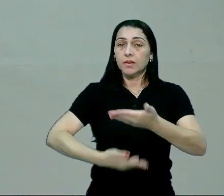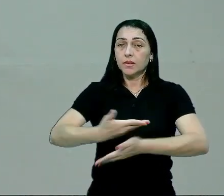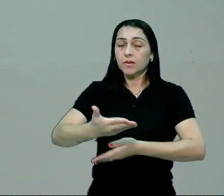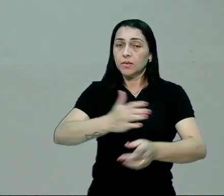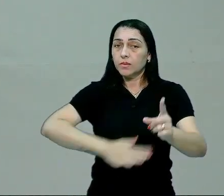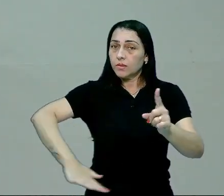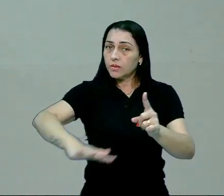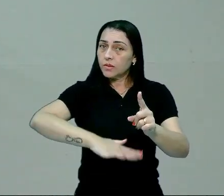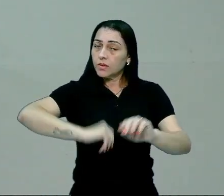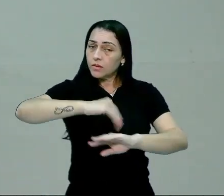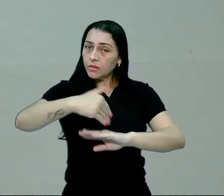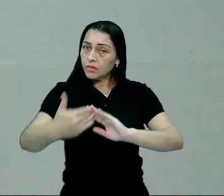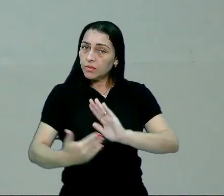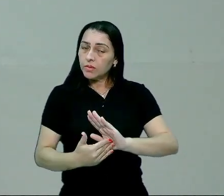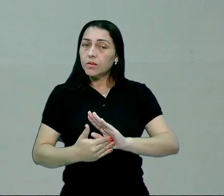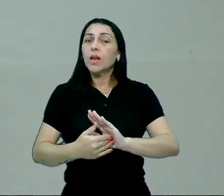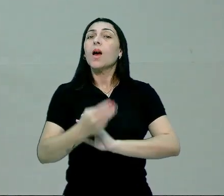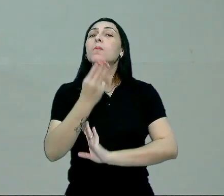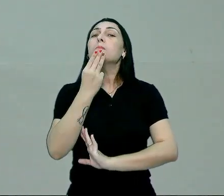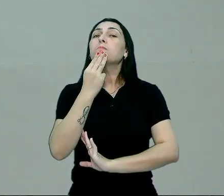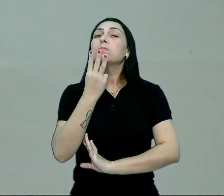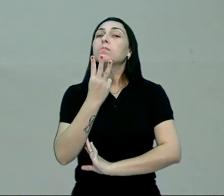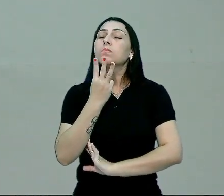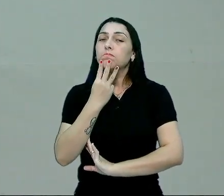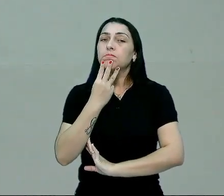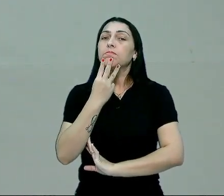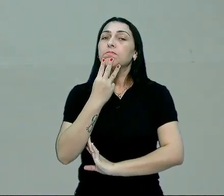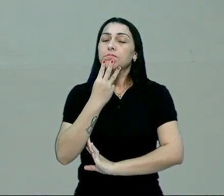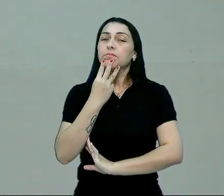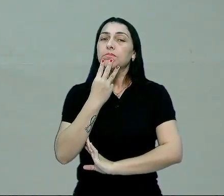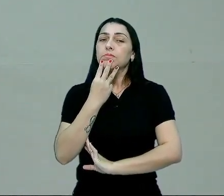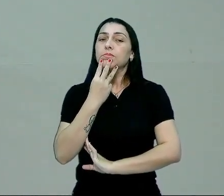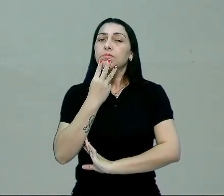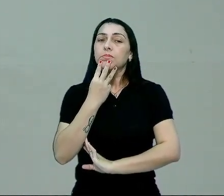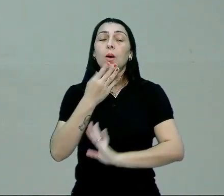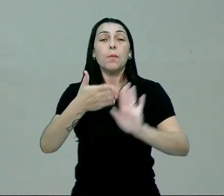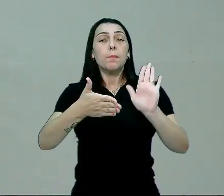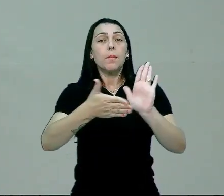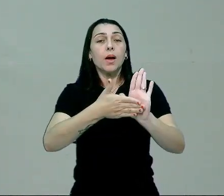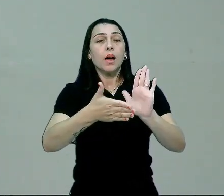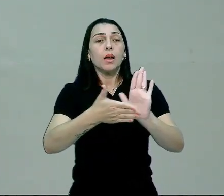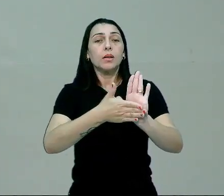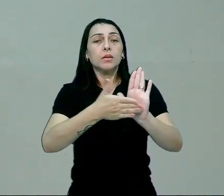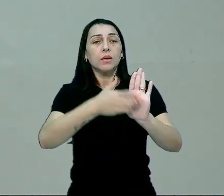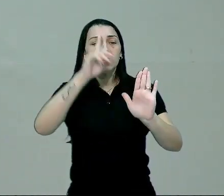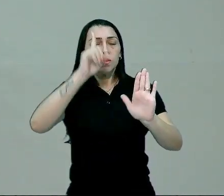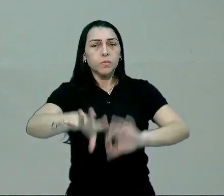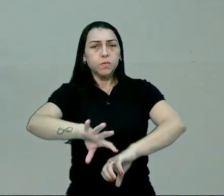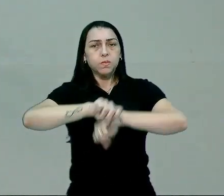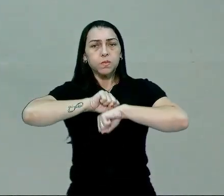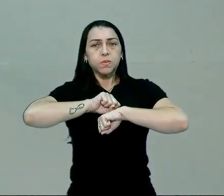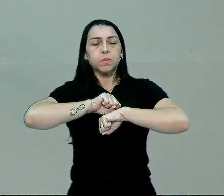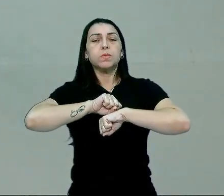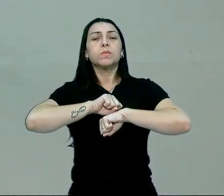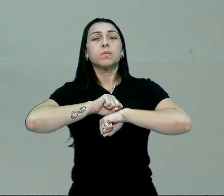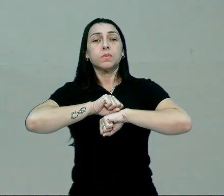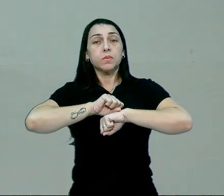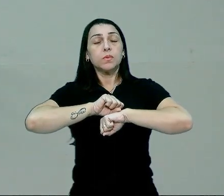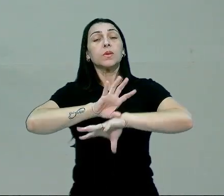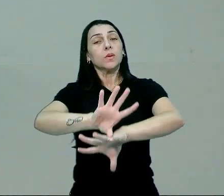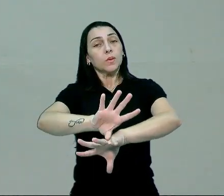sociais, segundo Max Weber, são pautadas na dominação. A